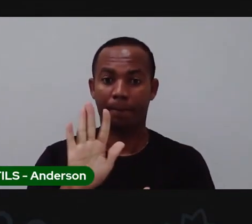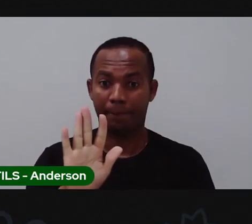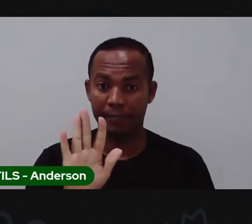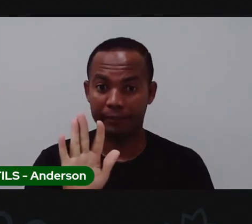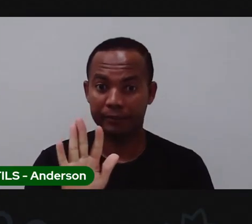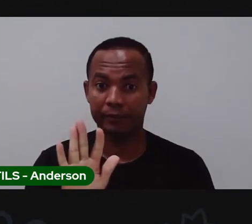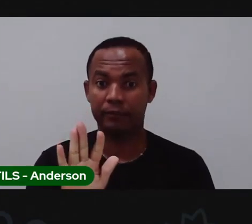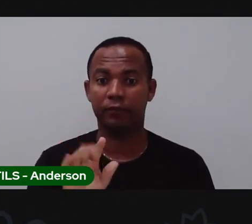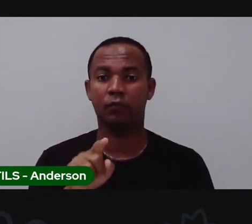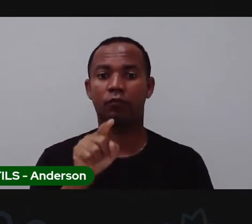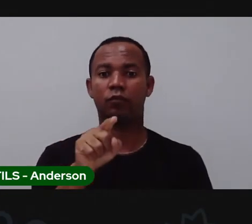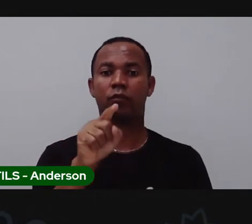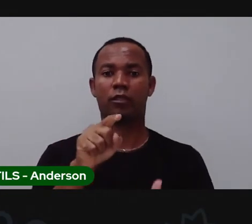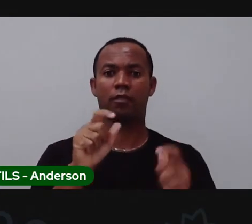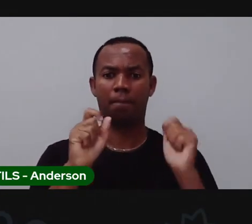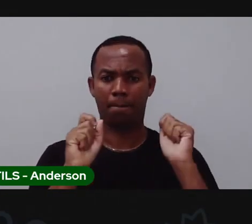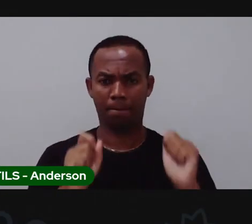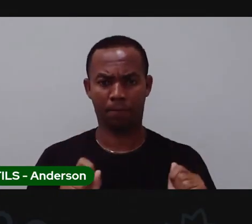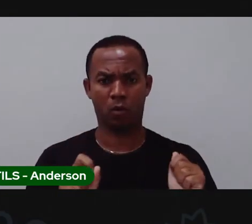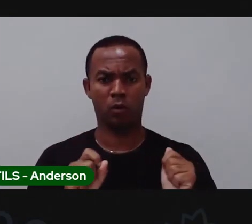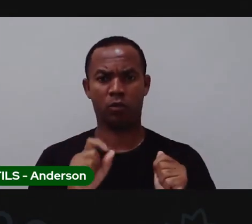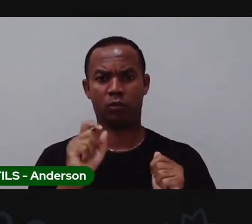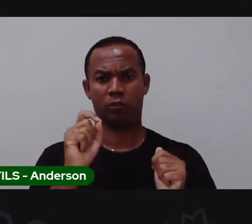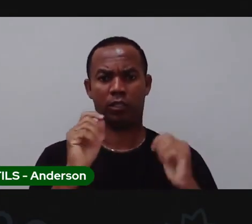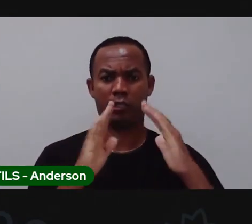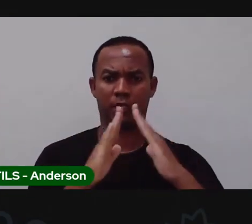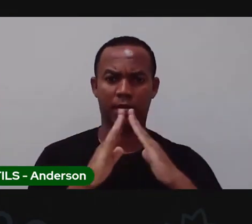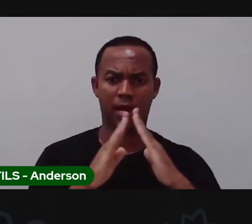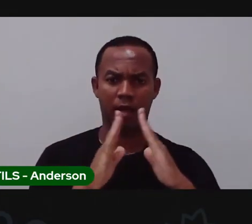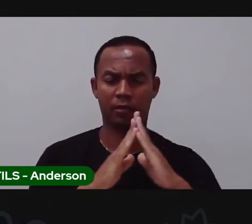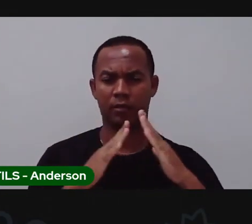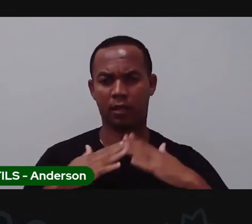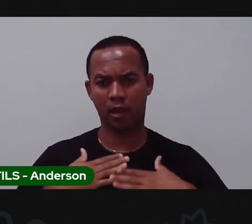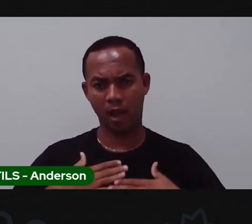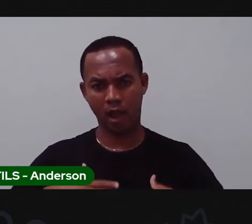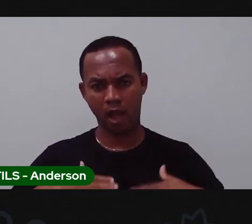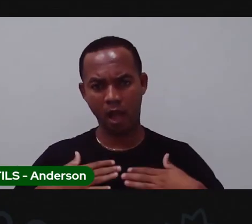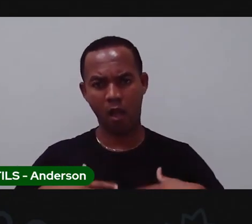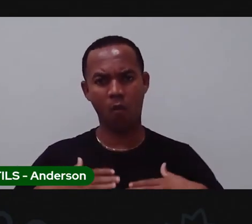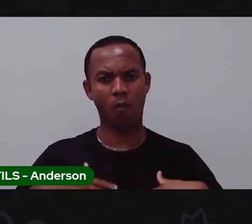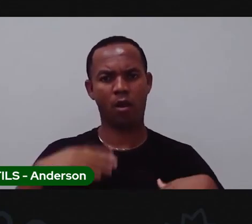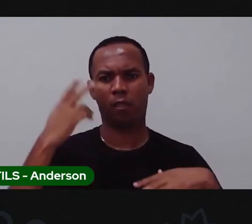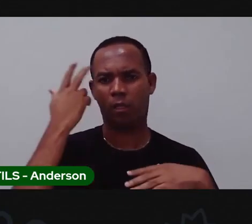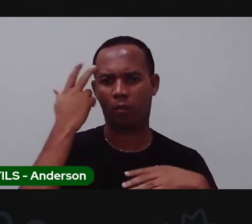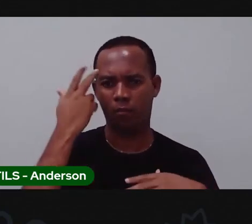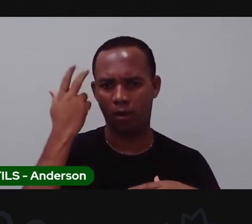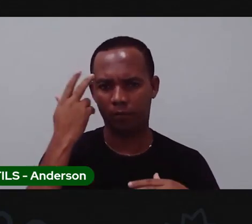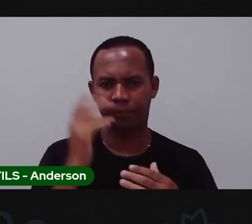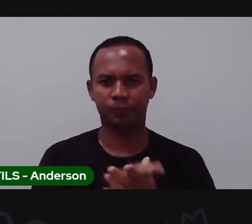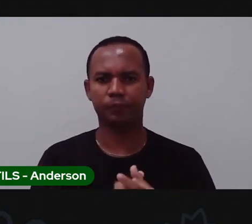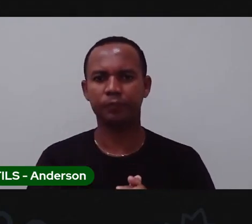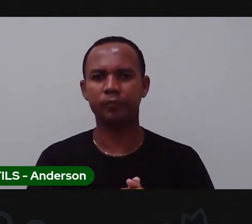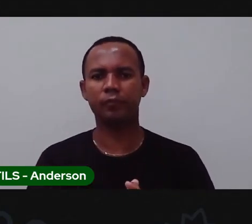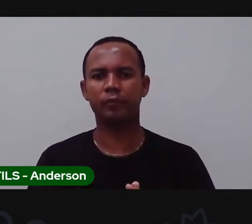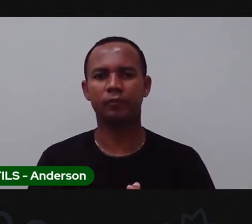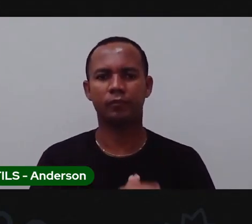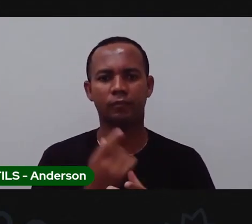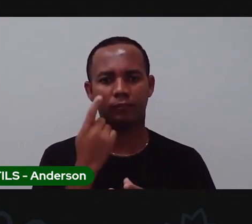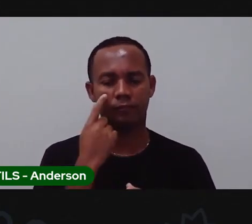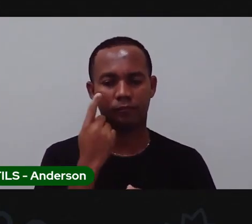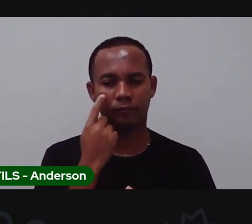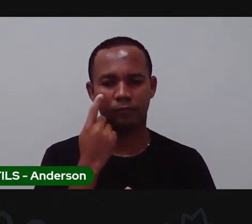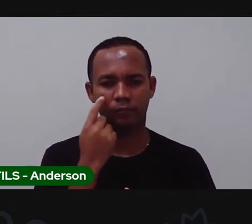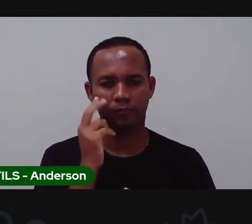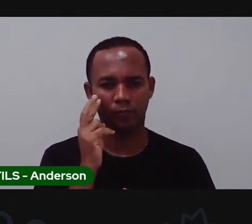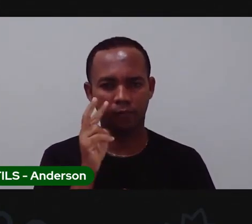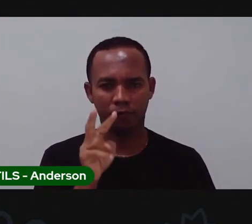vocês vão poder assistir isso aí em casa com calma tudo direitinho mas passou até aí para vocês verem o